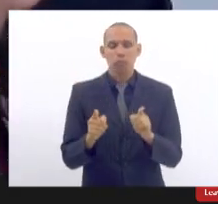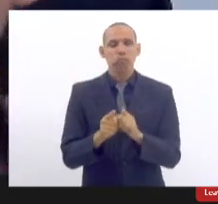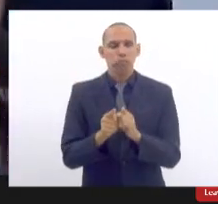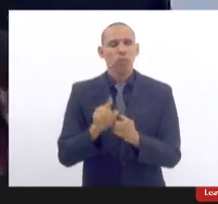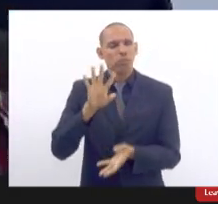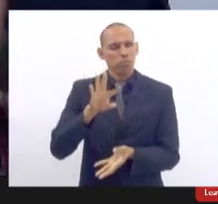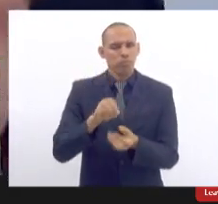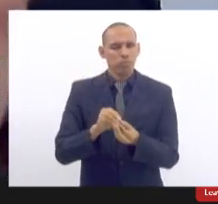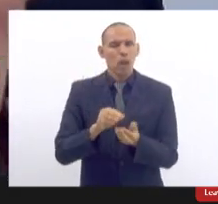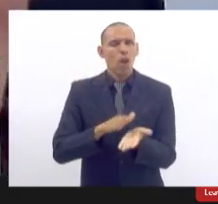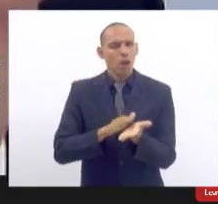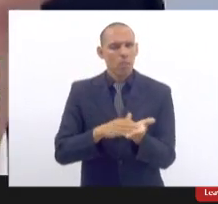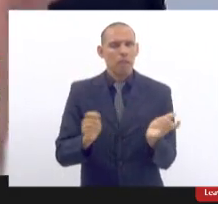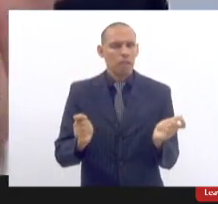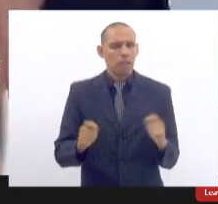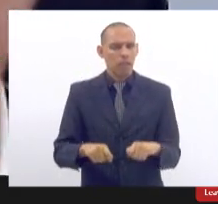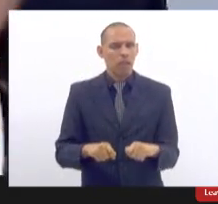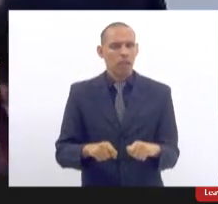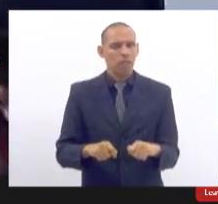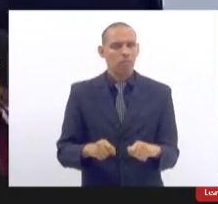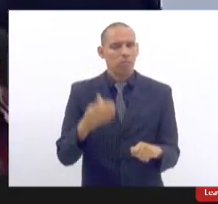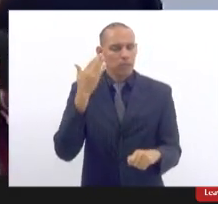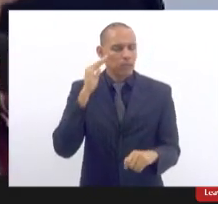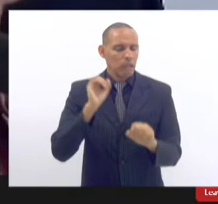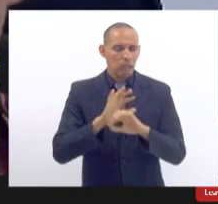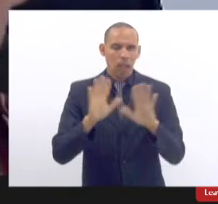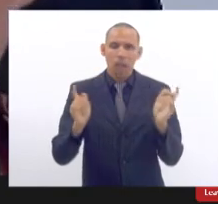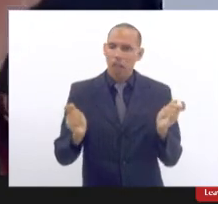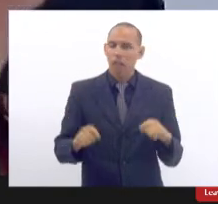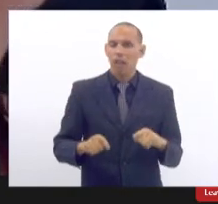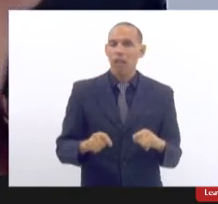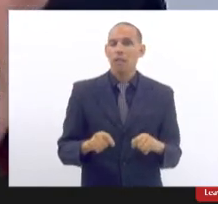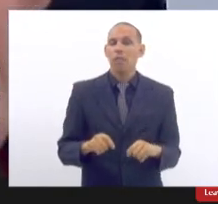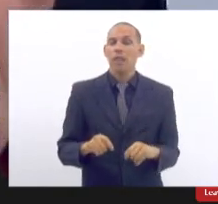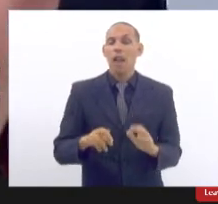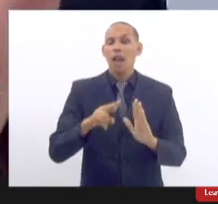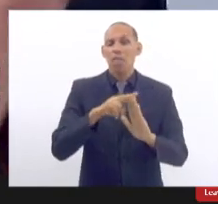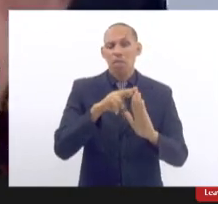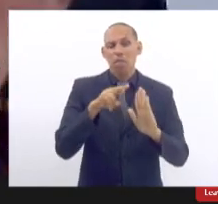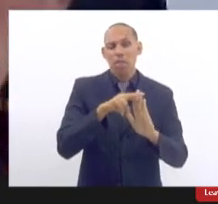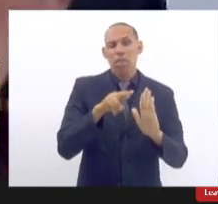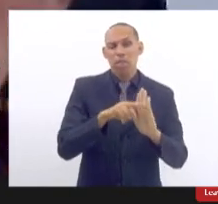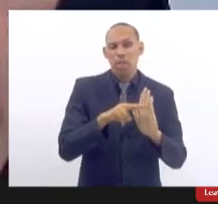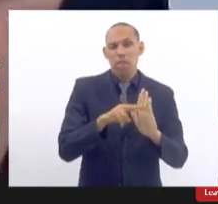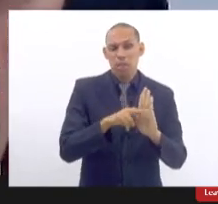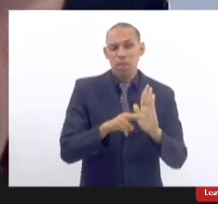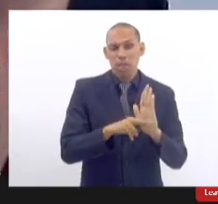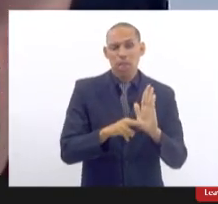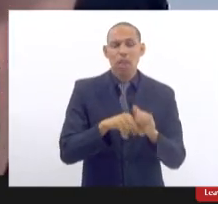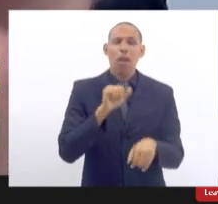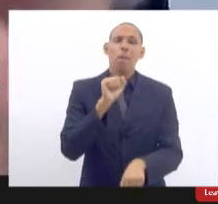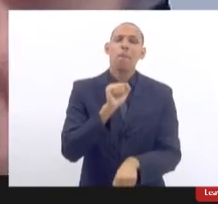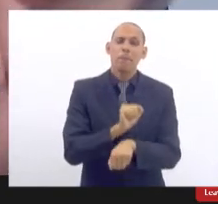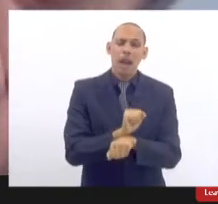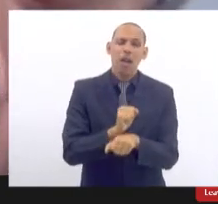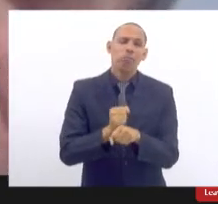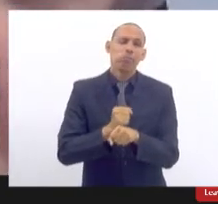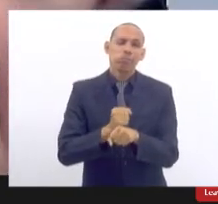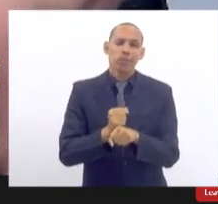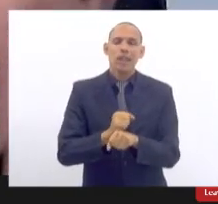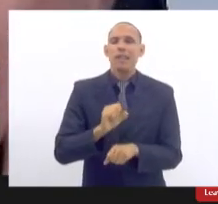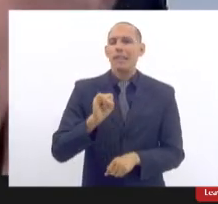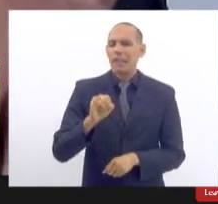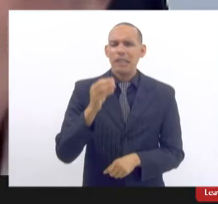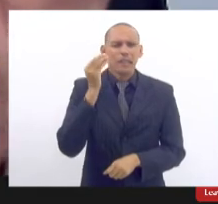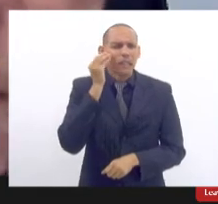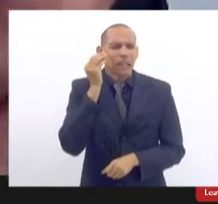pode cobrar ela quando você remete tudo para regulamentação ela fica empacada anos quando você tenta